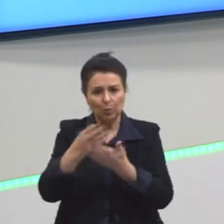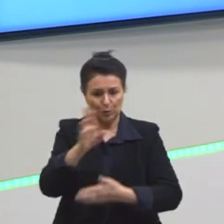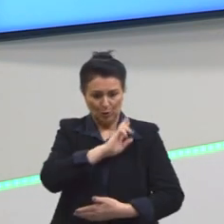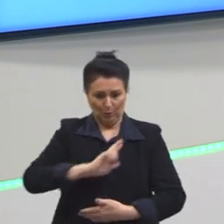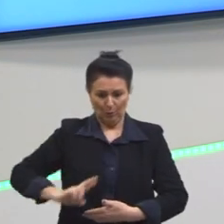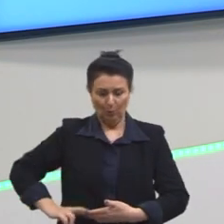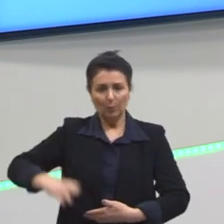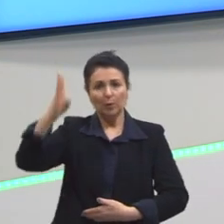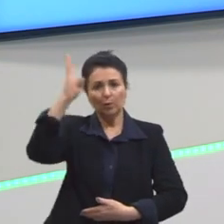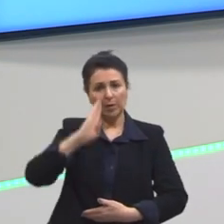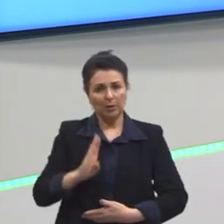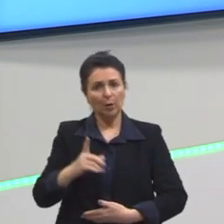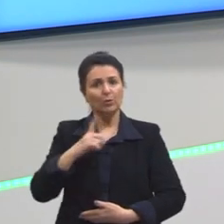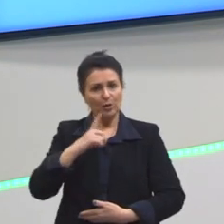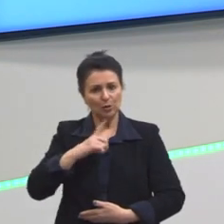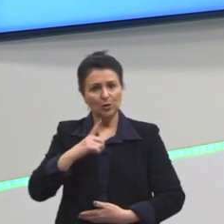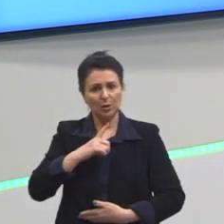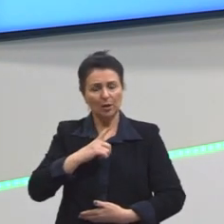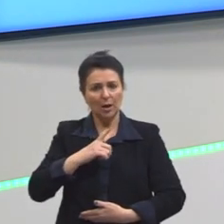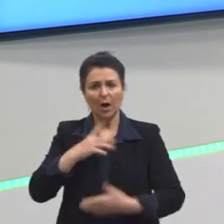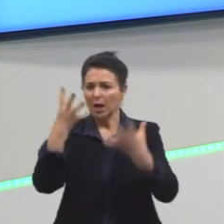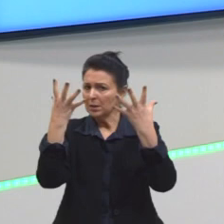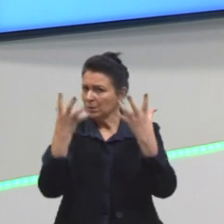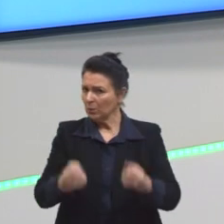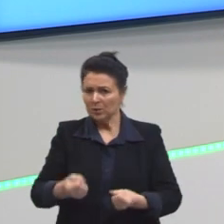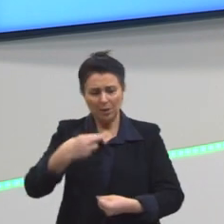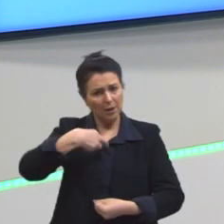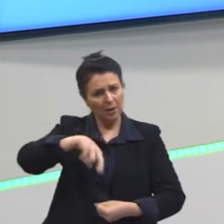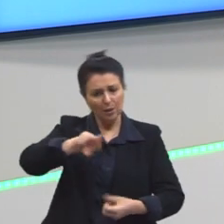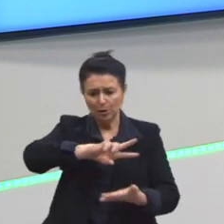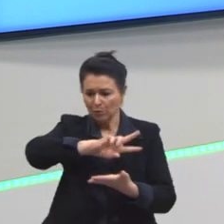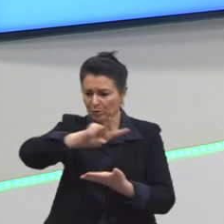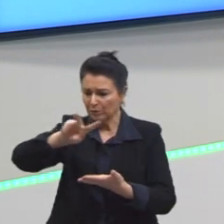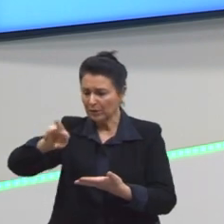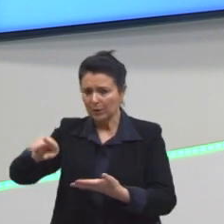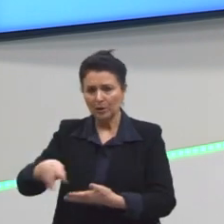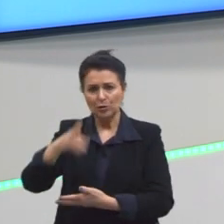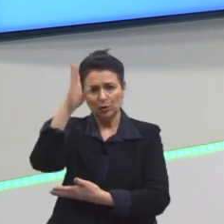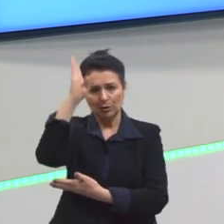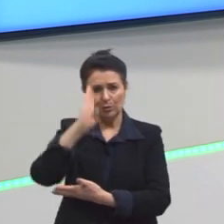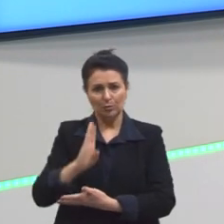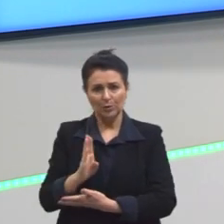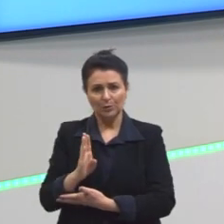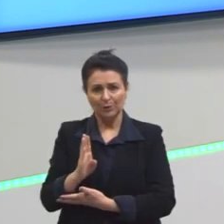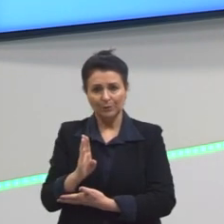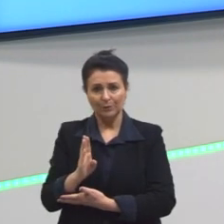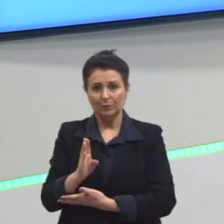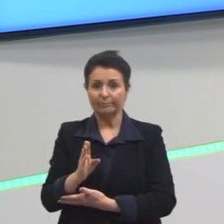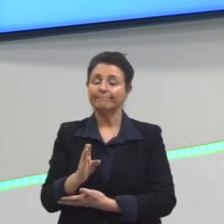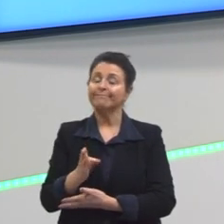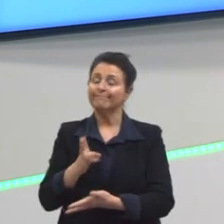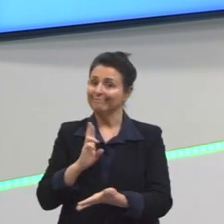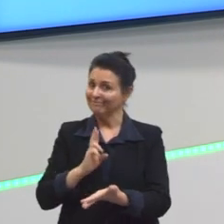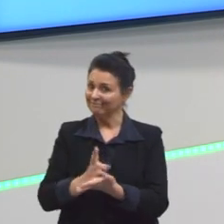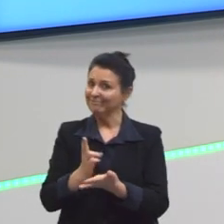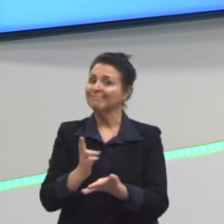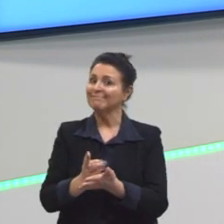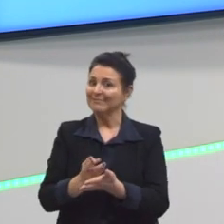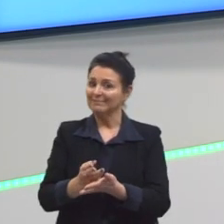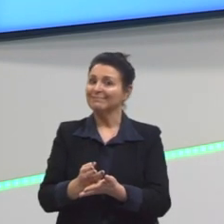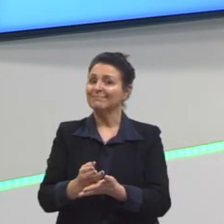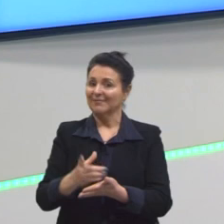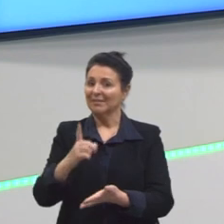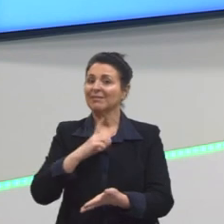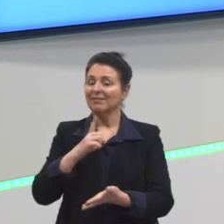Ainda tinha intolerância religiosa institucionalizada no Brasil. E isso também, ainda hoje, ainda